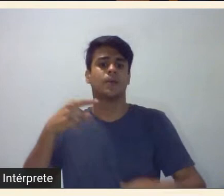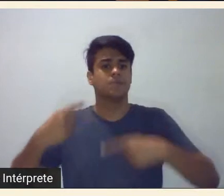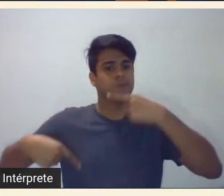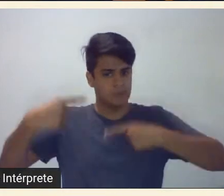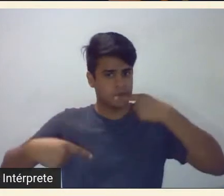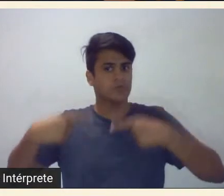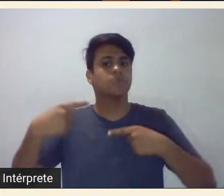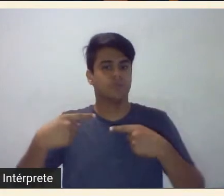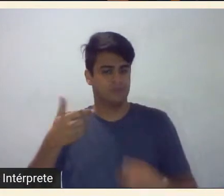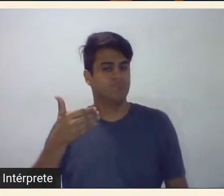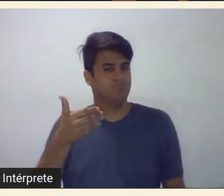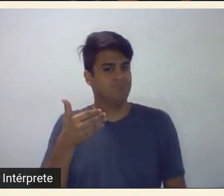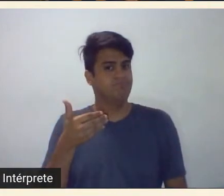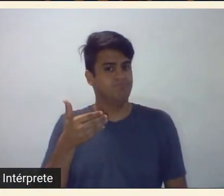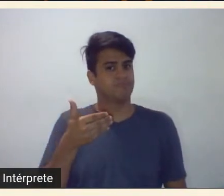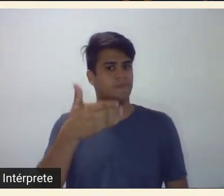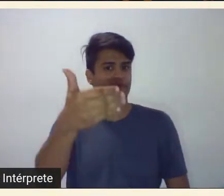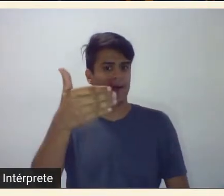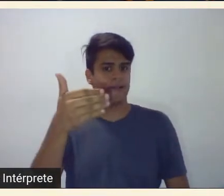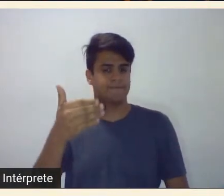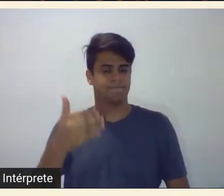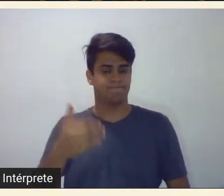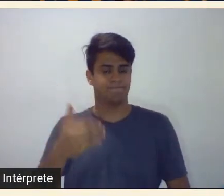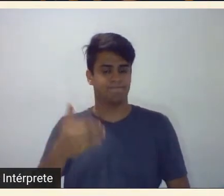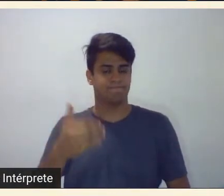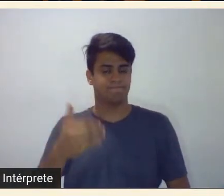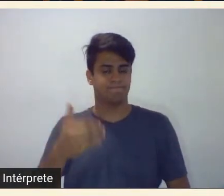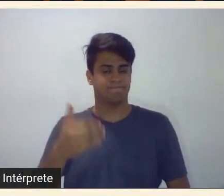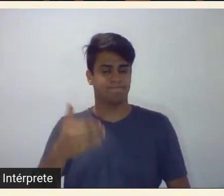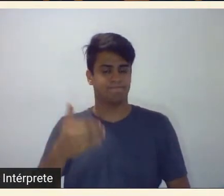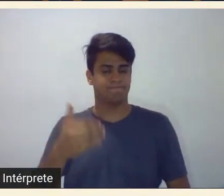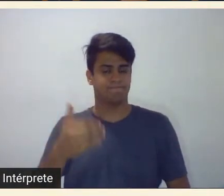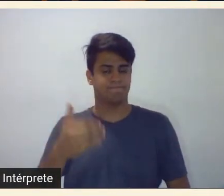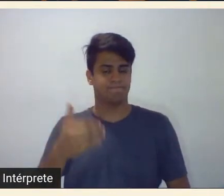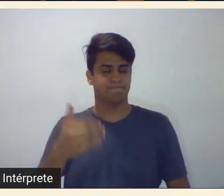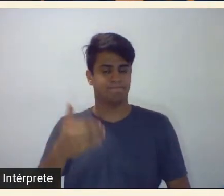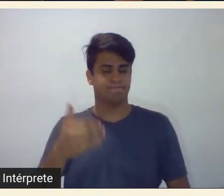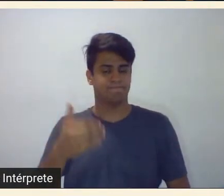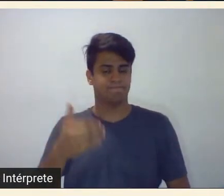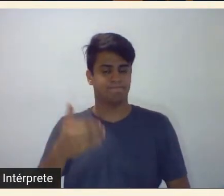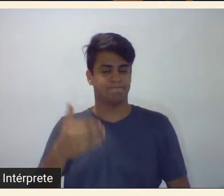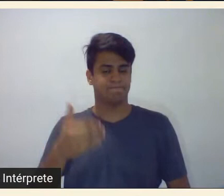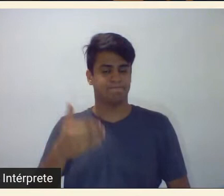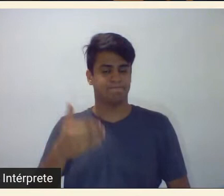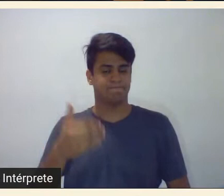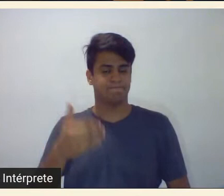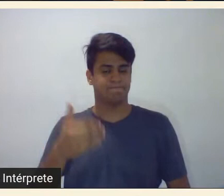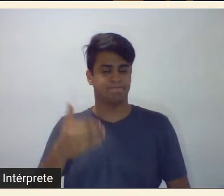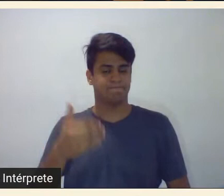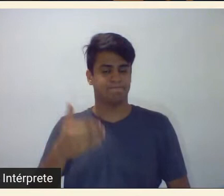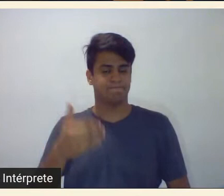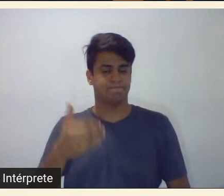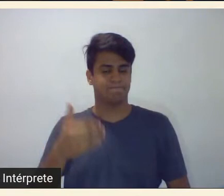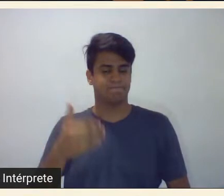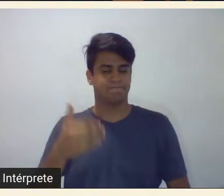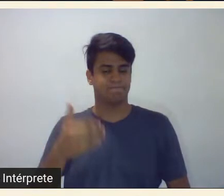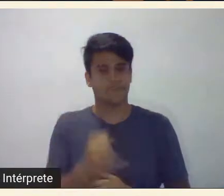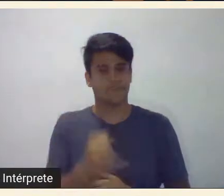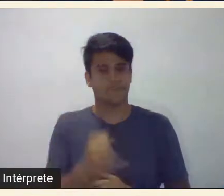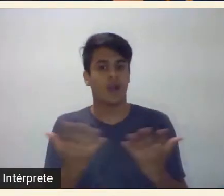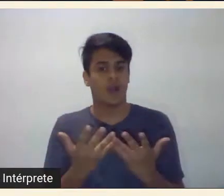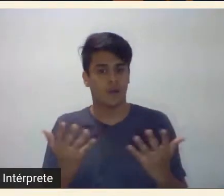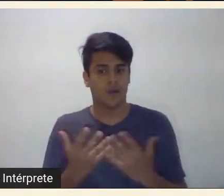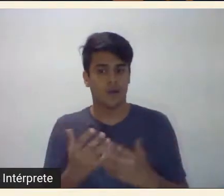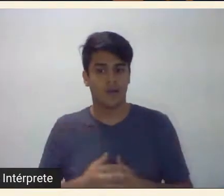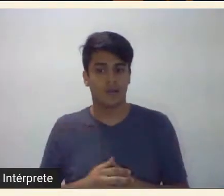nosso seminário. Então, eu queria começar, vou tentar reunir algumas perguntas, começando pela